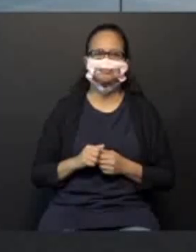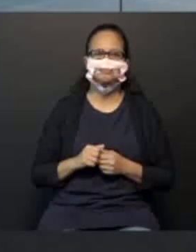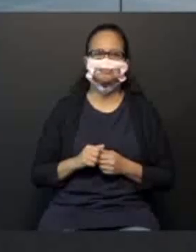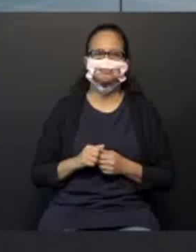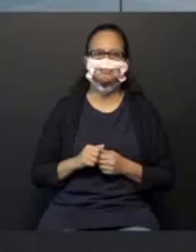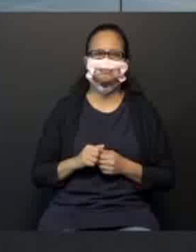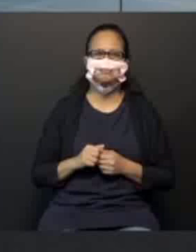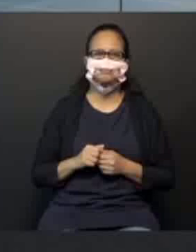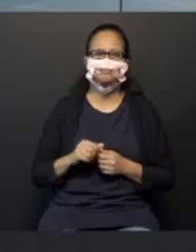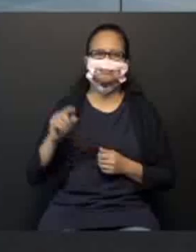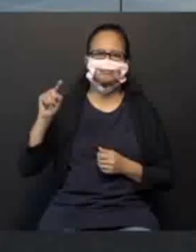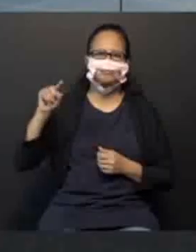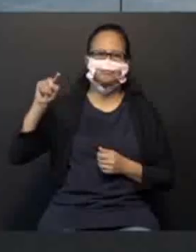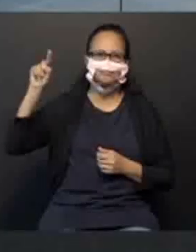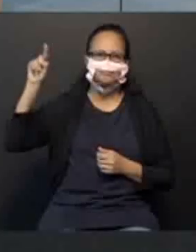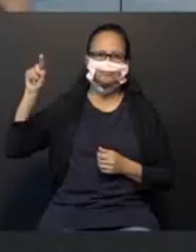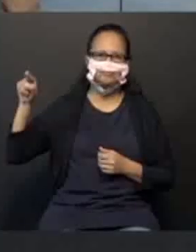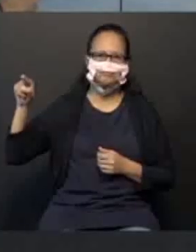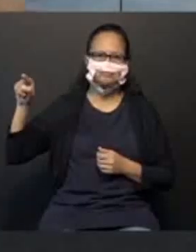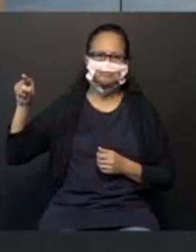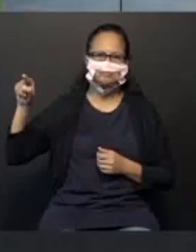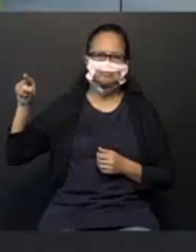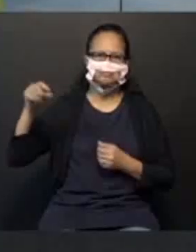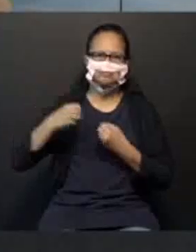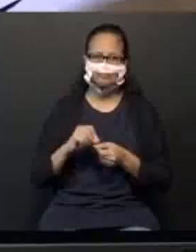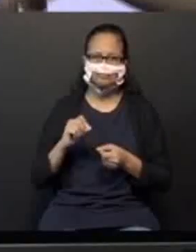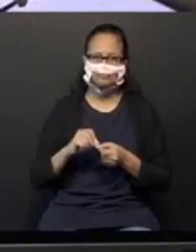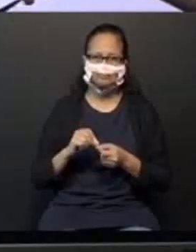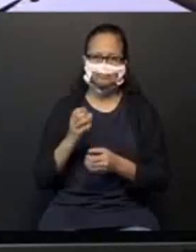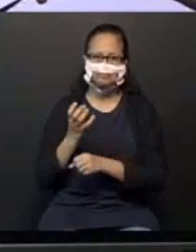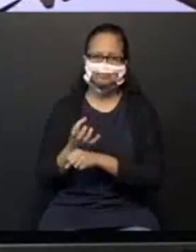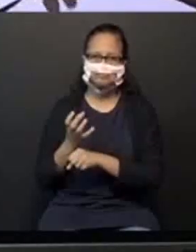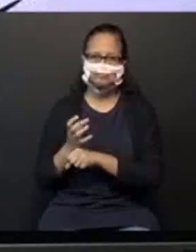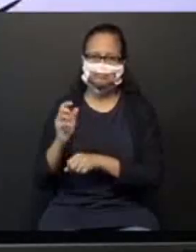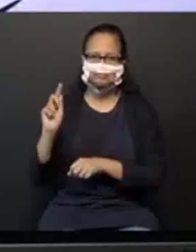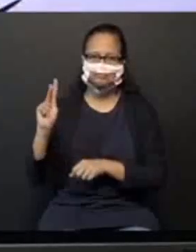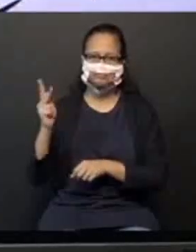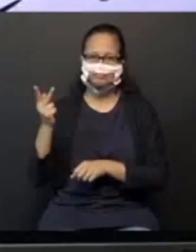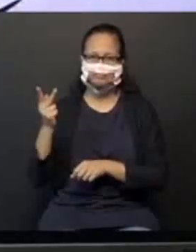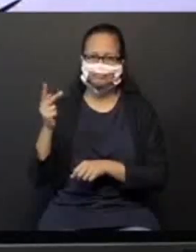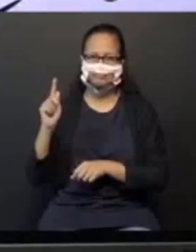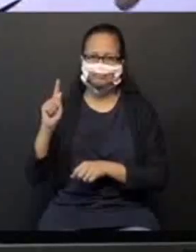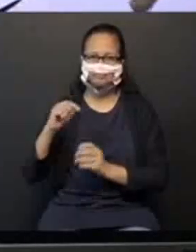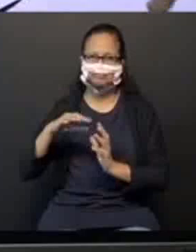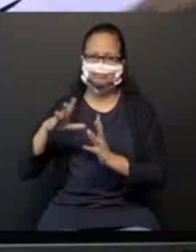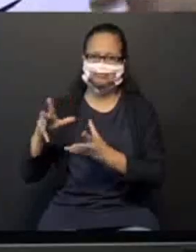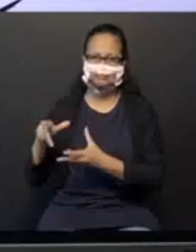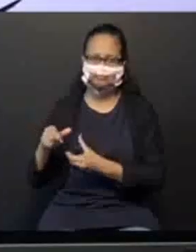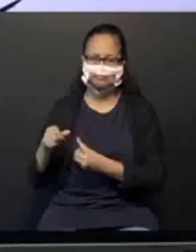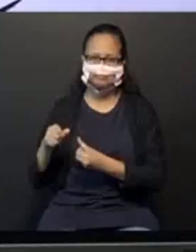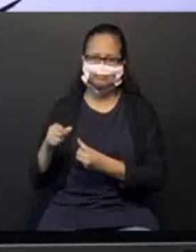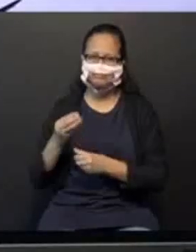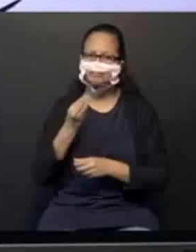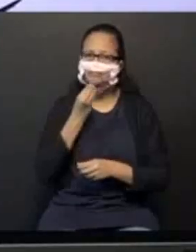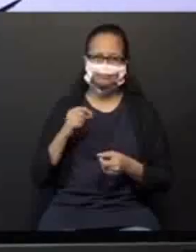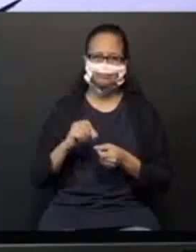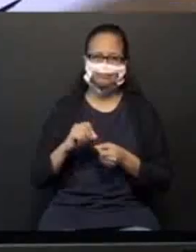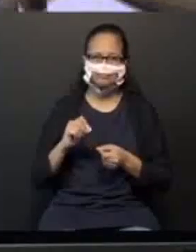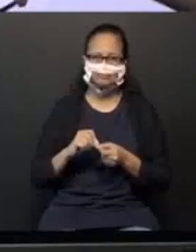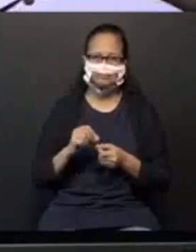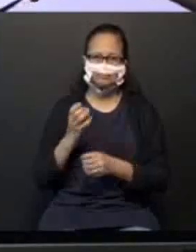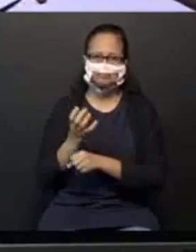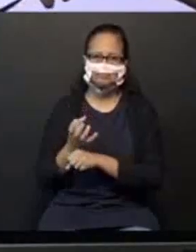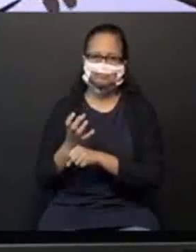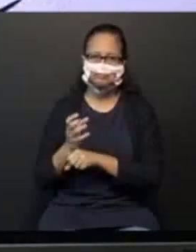Acento circunflexo e acento agudo. Crianças, olha a página do Eu Fiz. Em História e Geografia, também